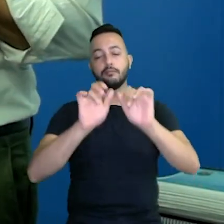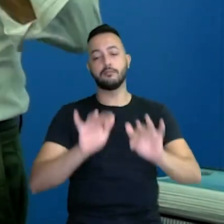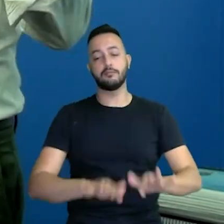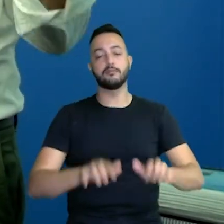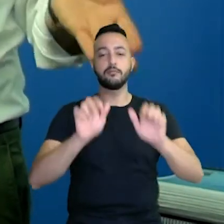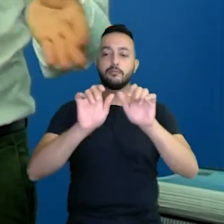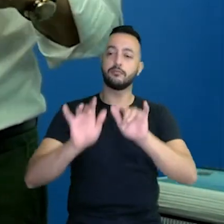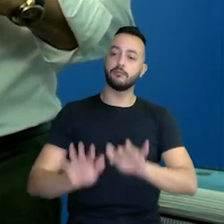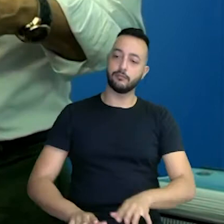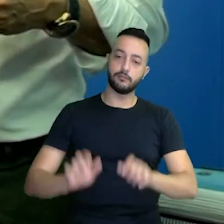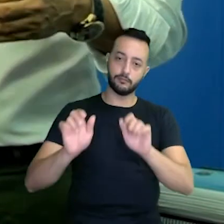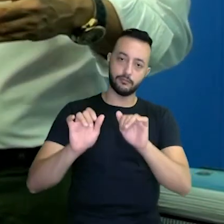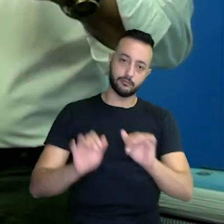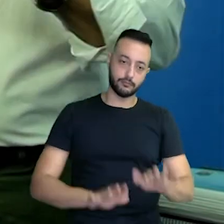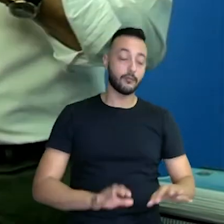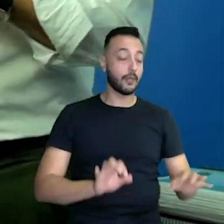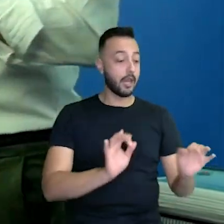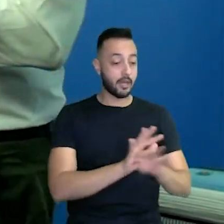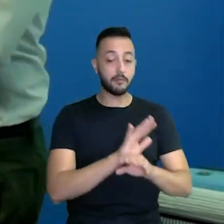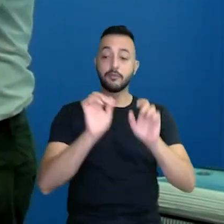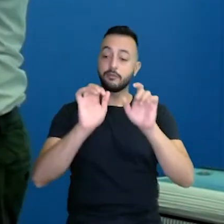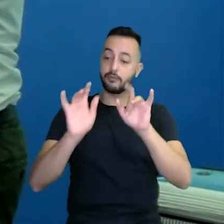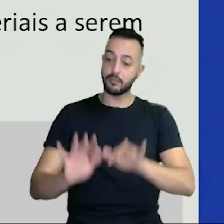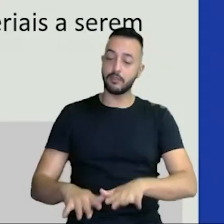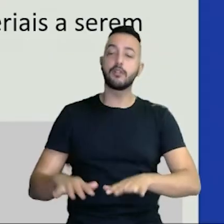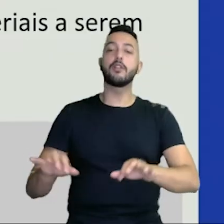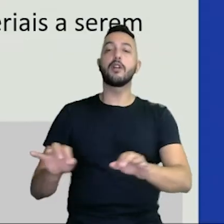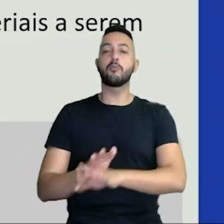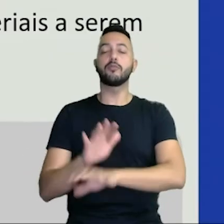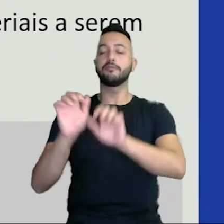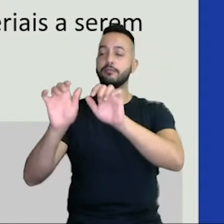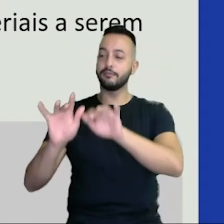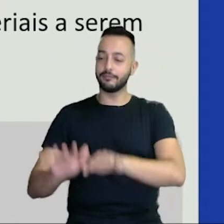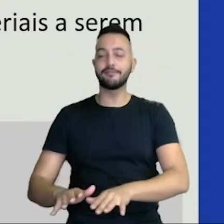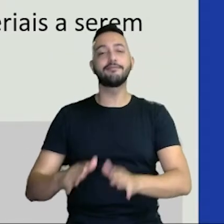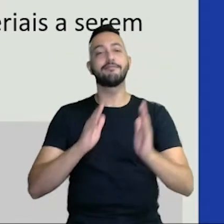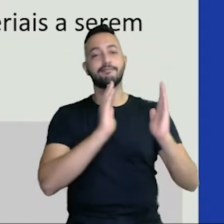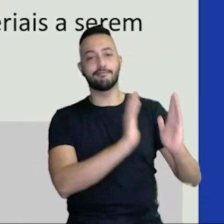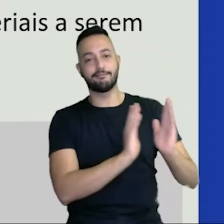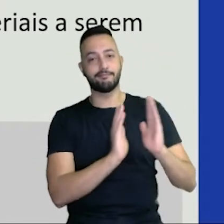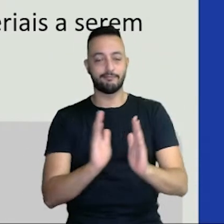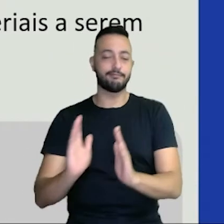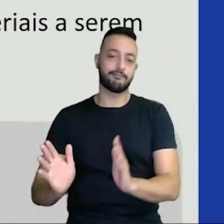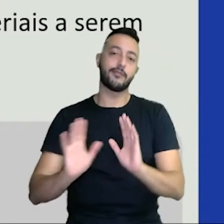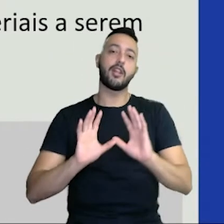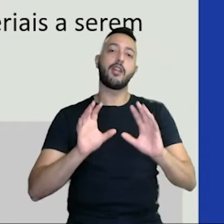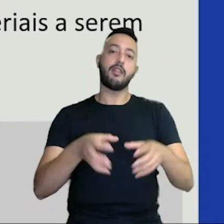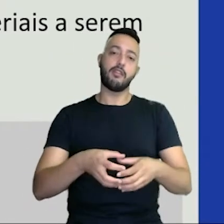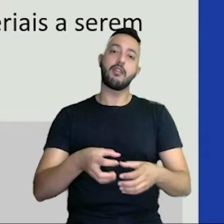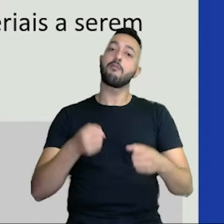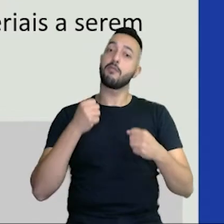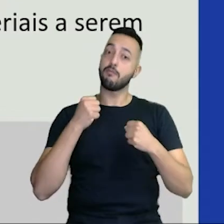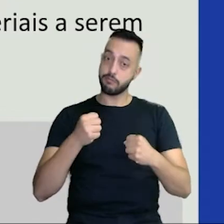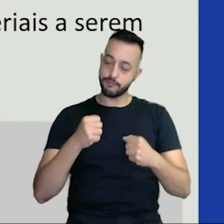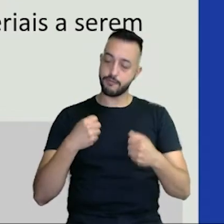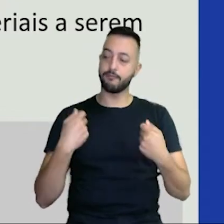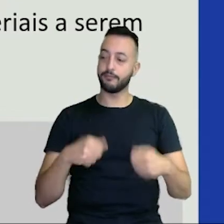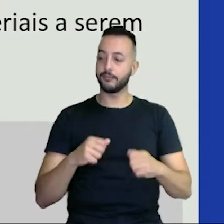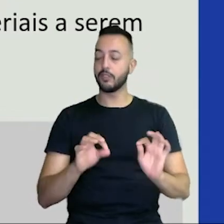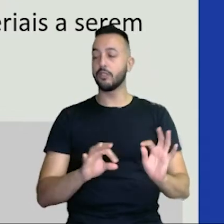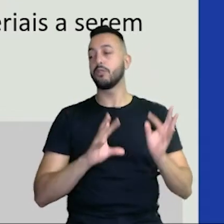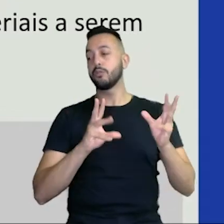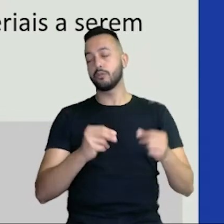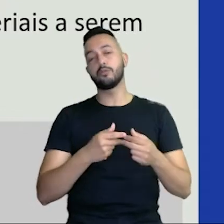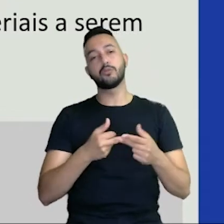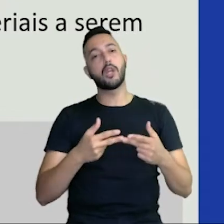uma etapa só abre quando a outra estiver concluída, tem que ter uma equipe boa para trabalhar com isso, então nós temos essa equipe, tudo isso para